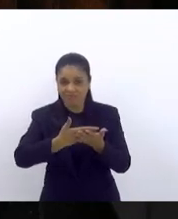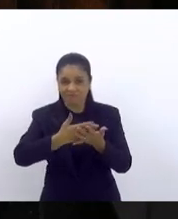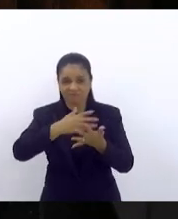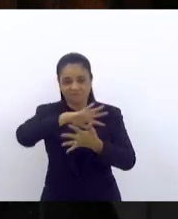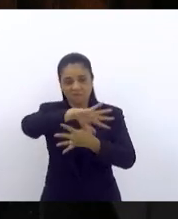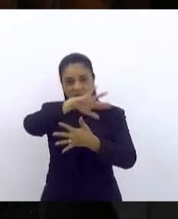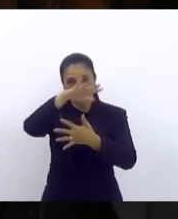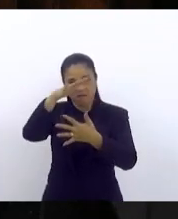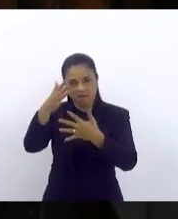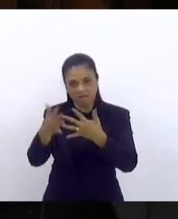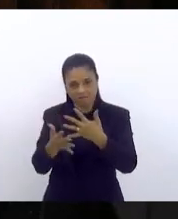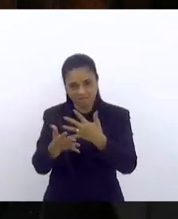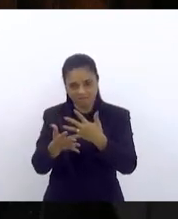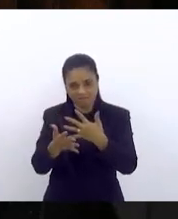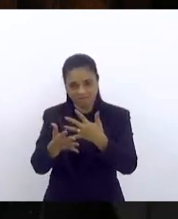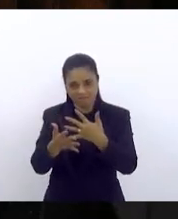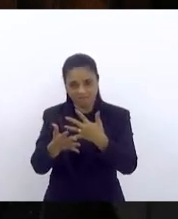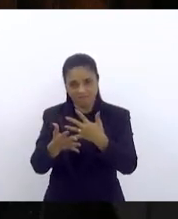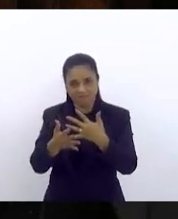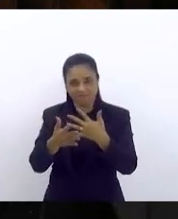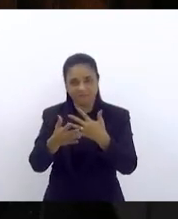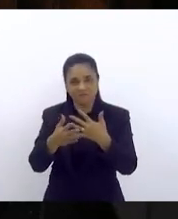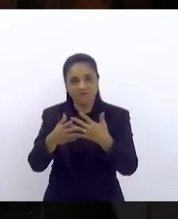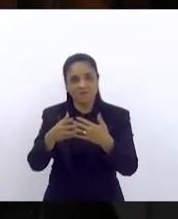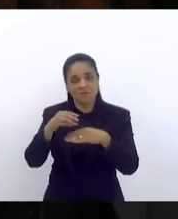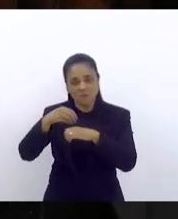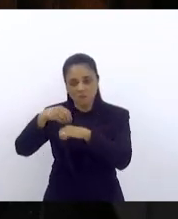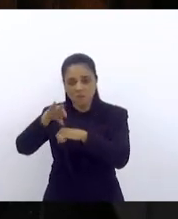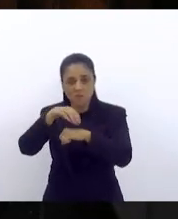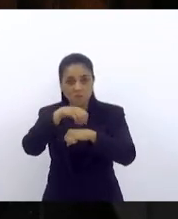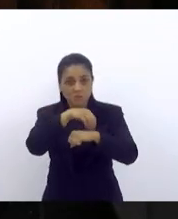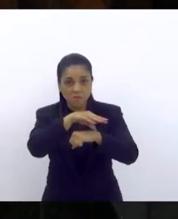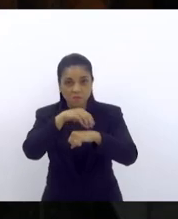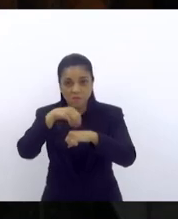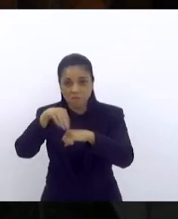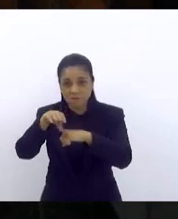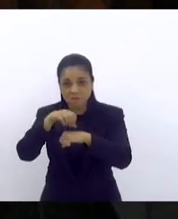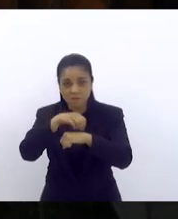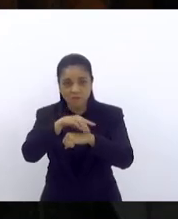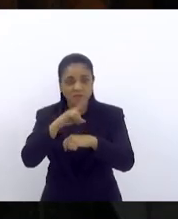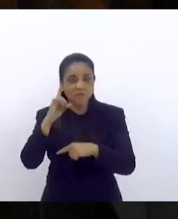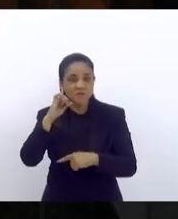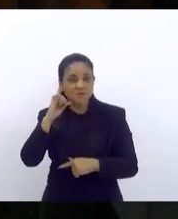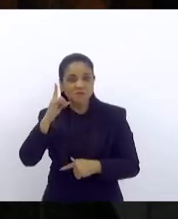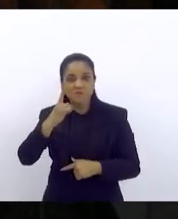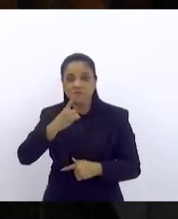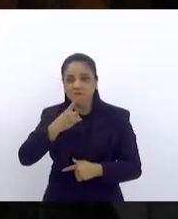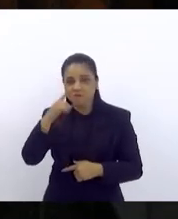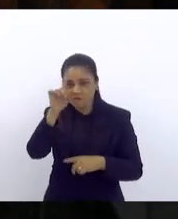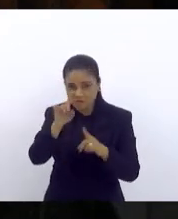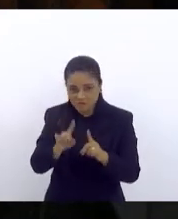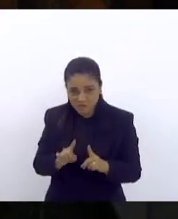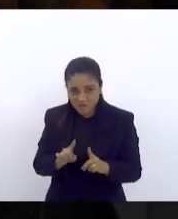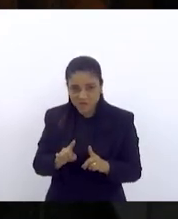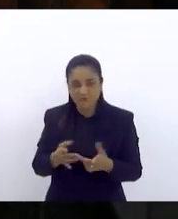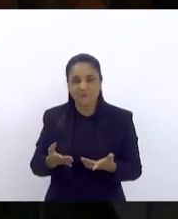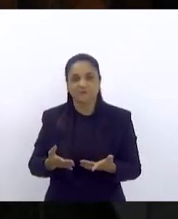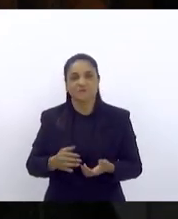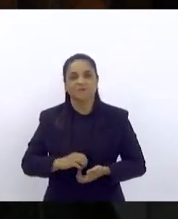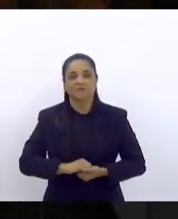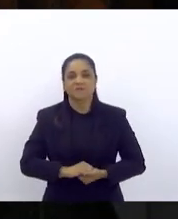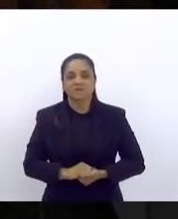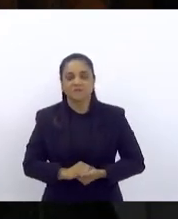língua de Libras que leva a nossa voz aos deficientes auditivos